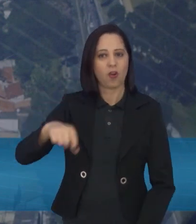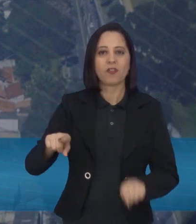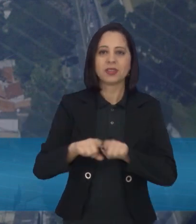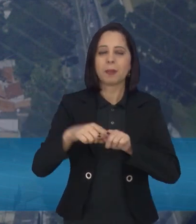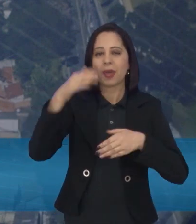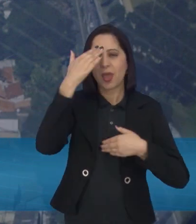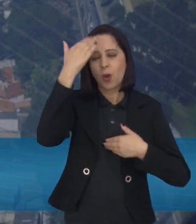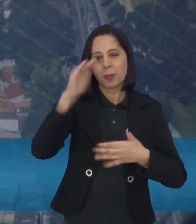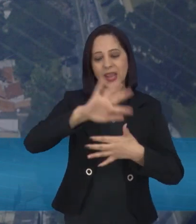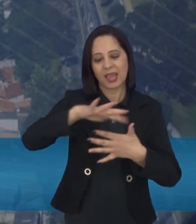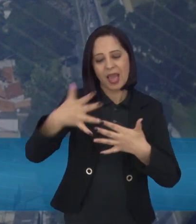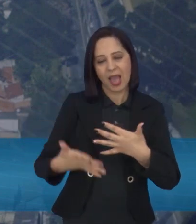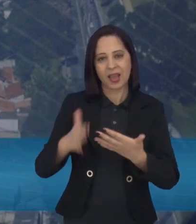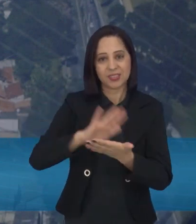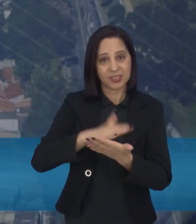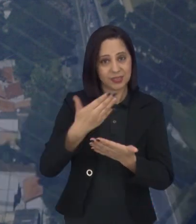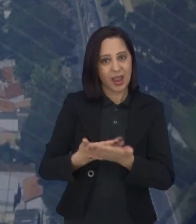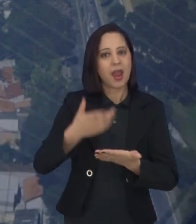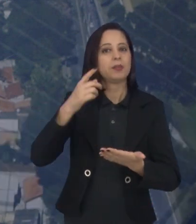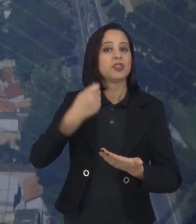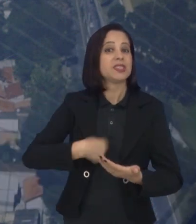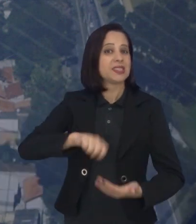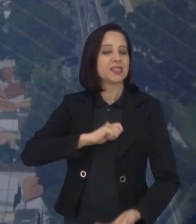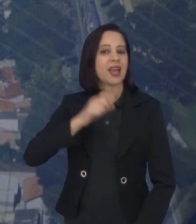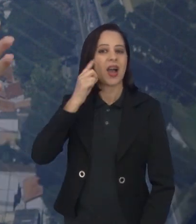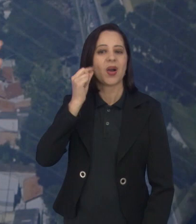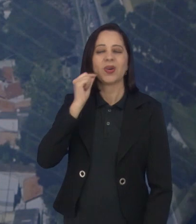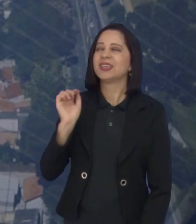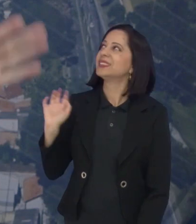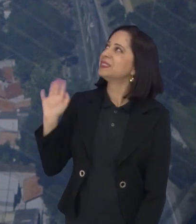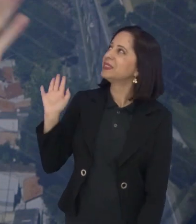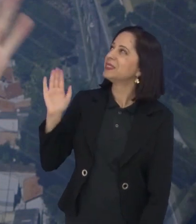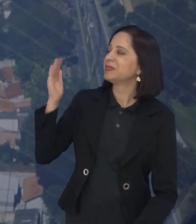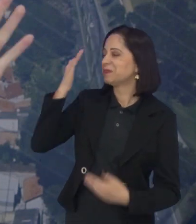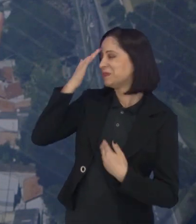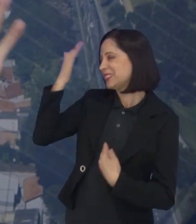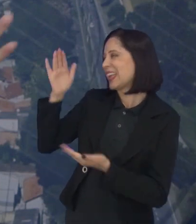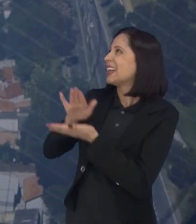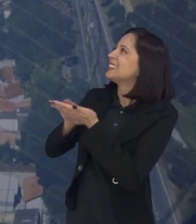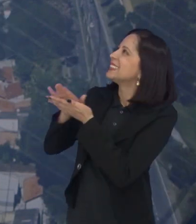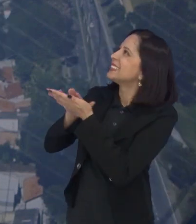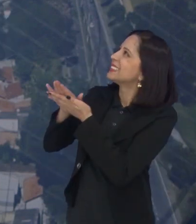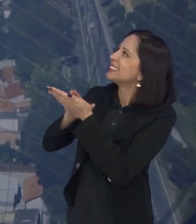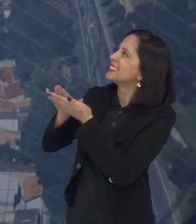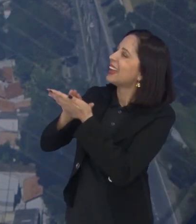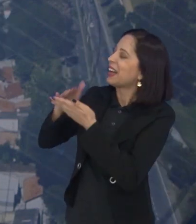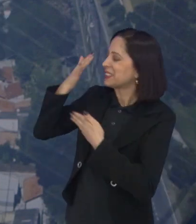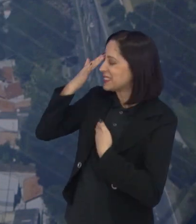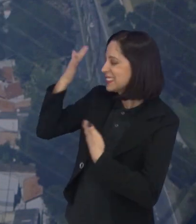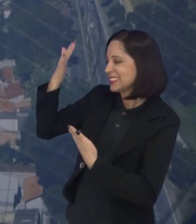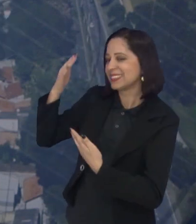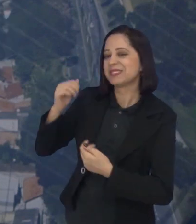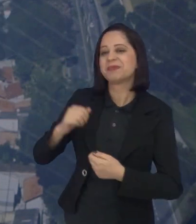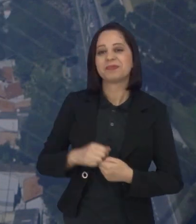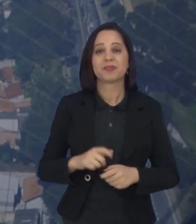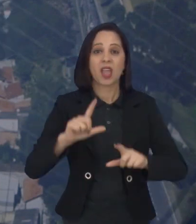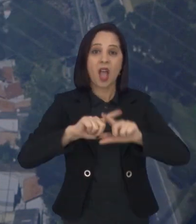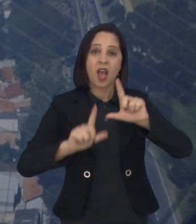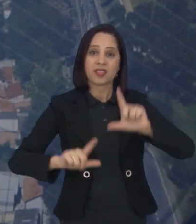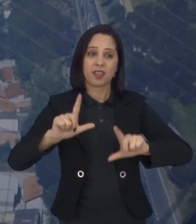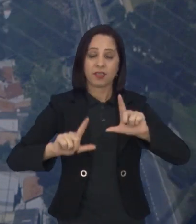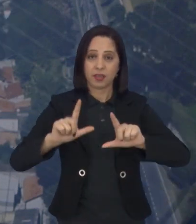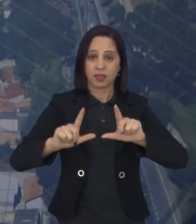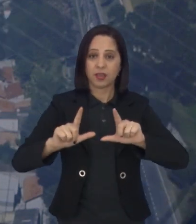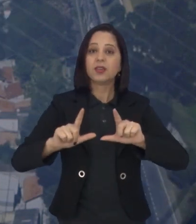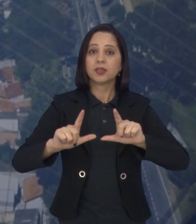é a tradutora de Libras, que esteve aqui com a gente durante todo o programa, obrigada Ana, mais uma vez, é a TV Câmara de São